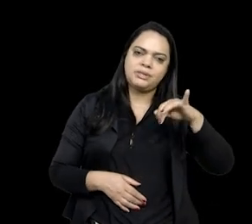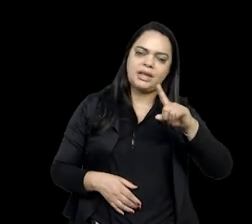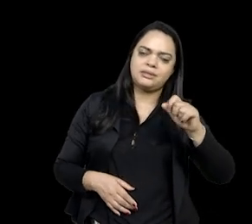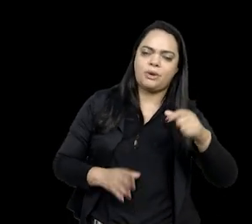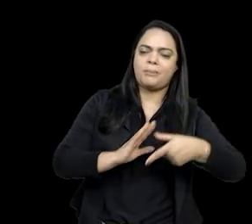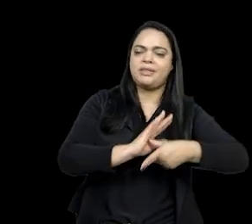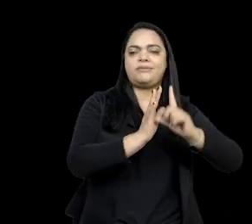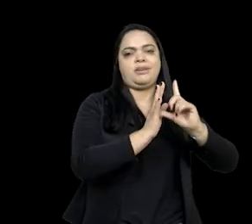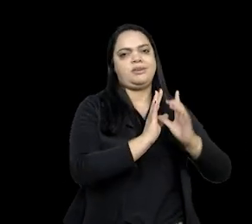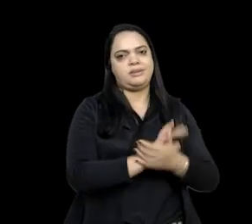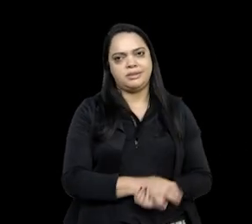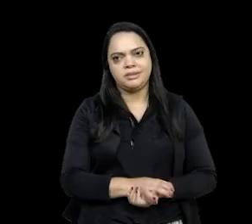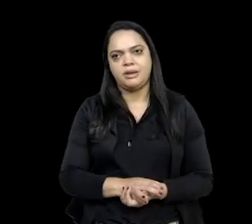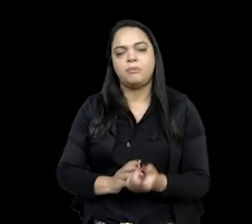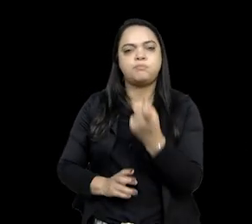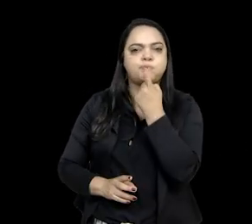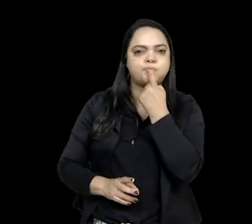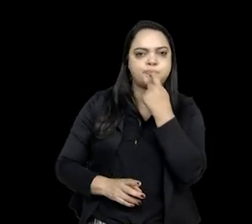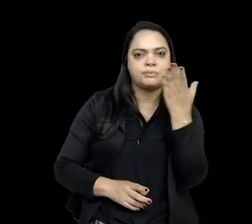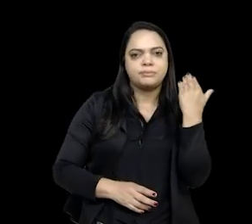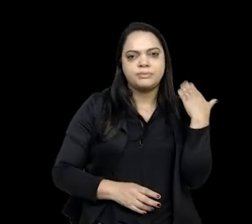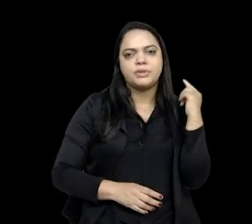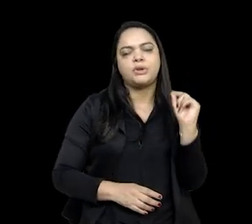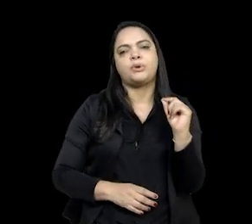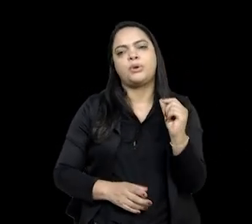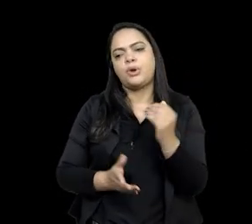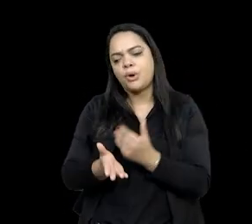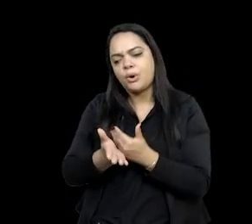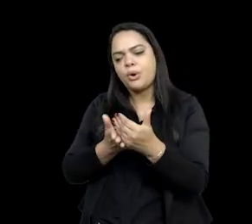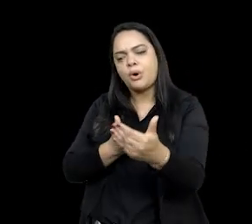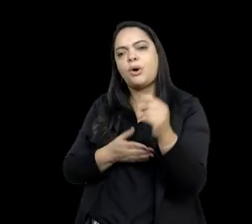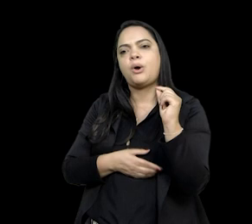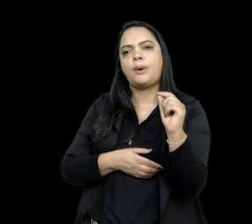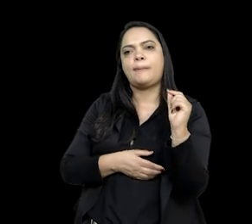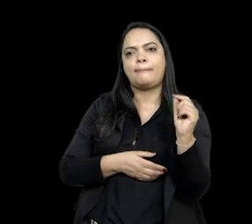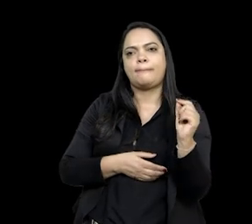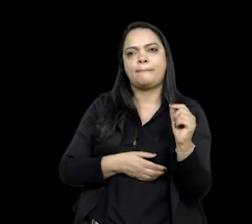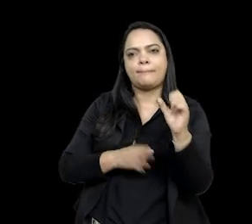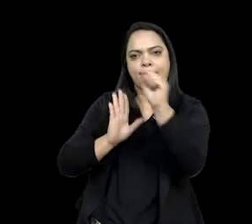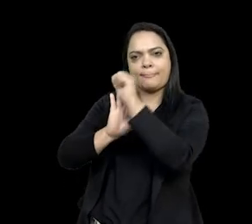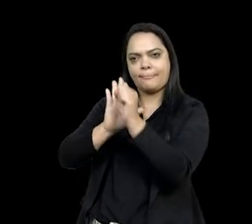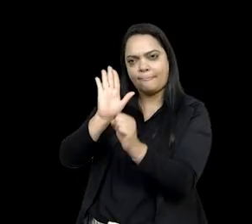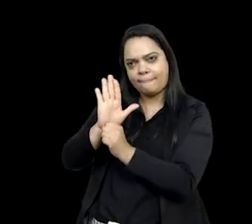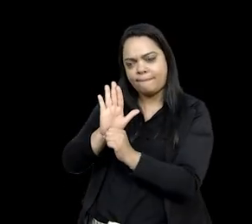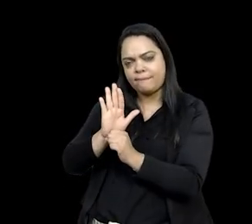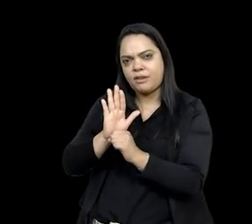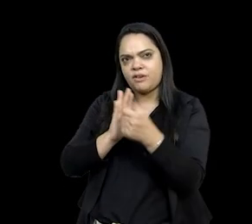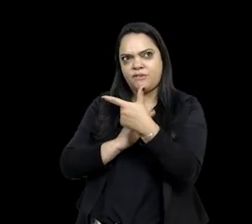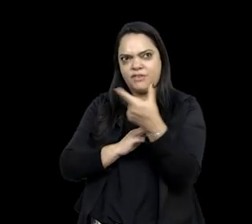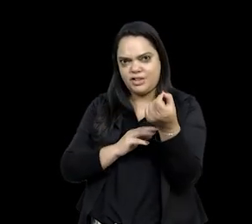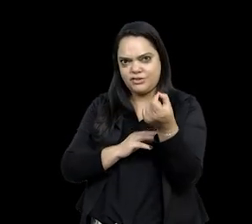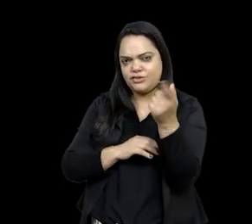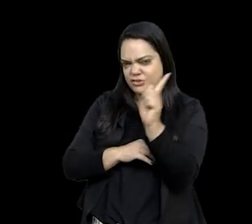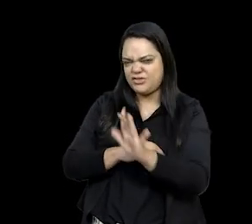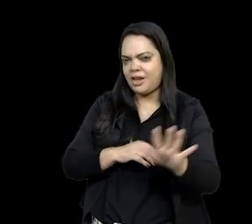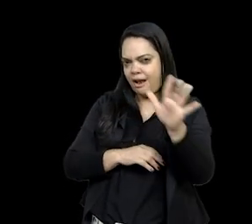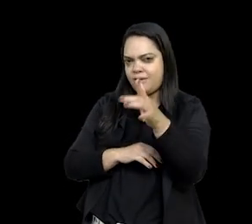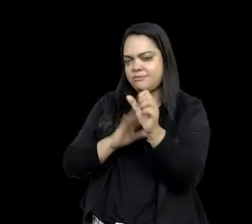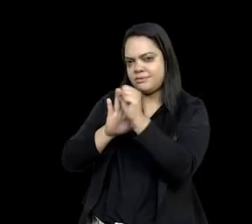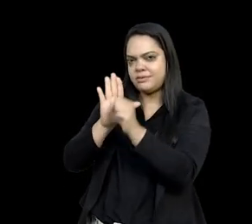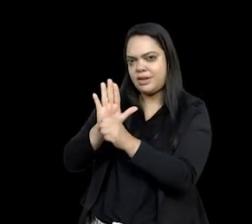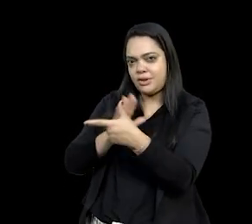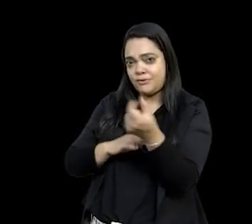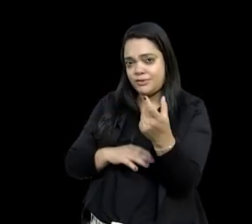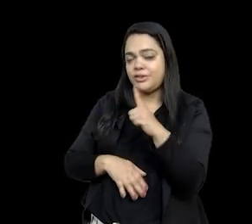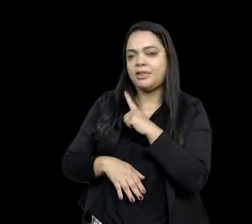E, mais recentemente, a partir da, do século, do século, no século XX, em geral, na história contemporânea, tem muito